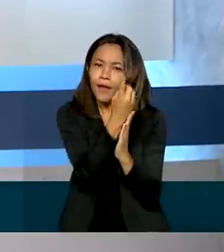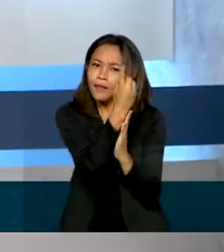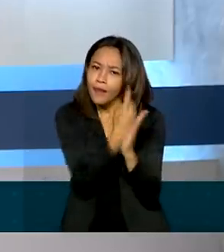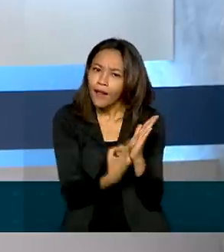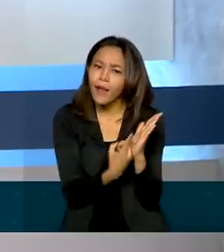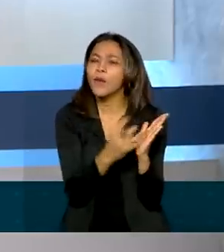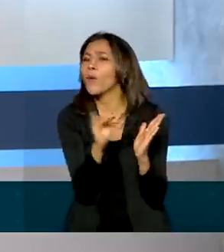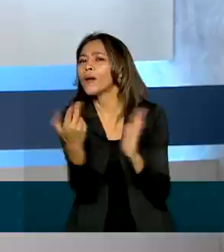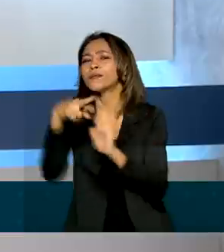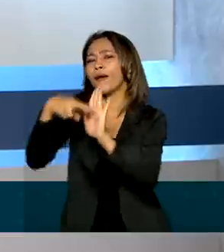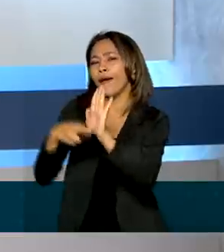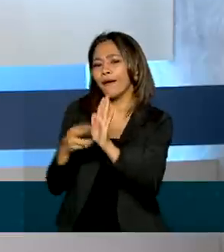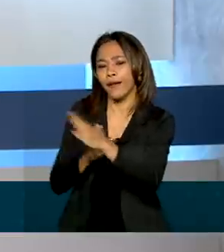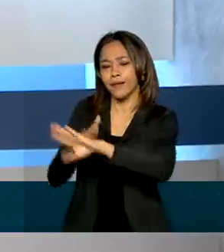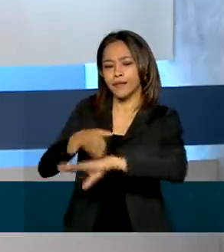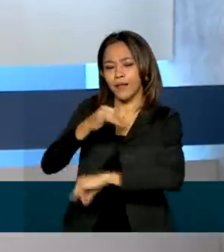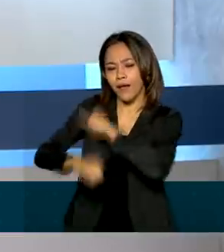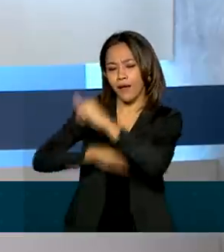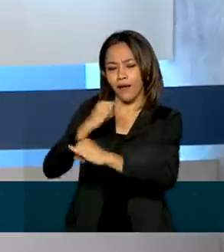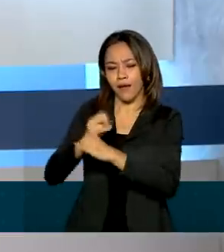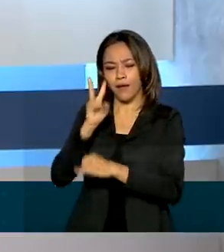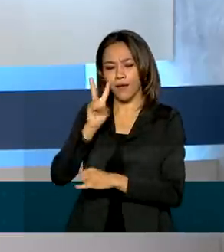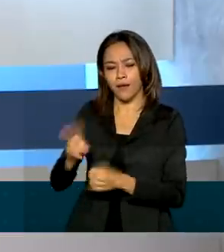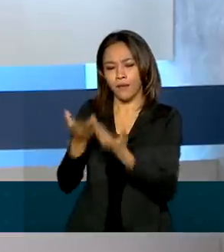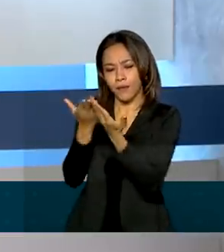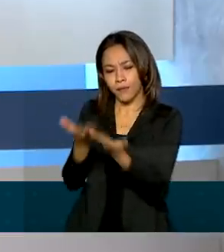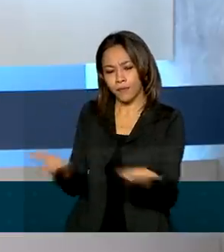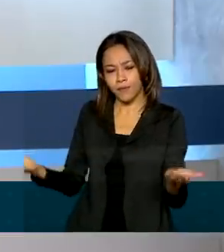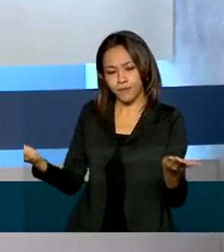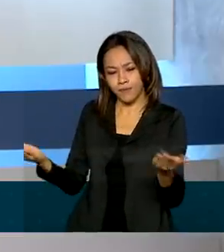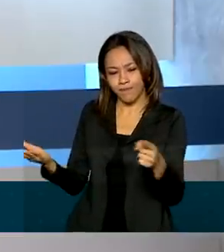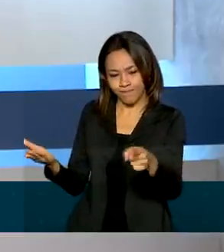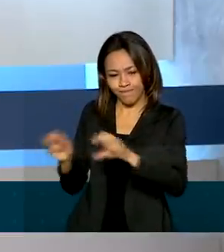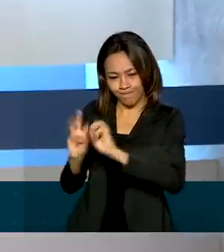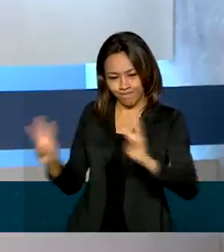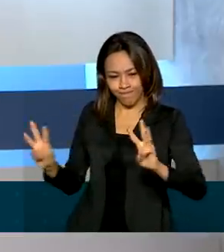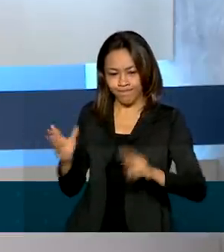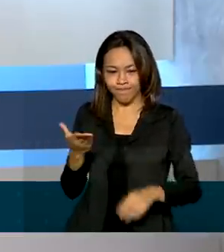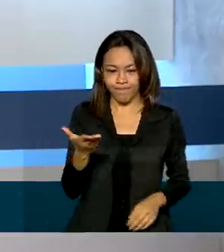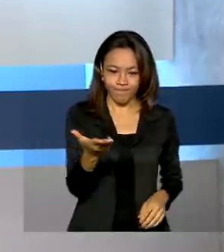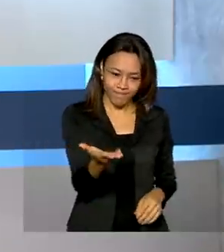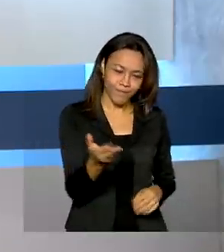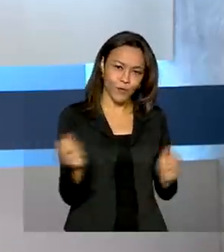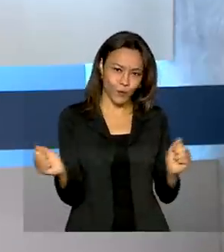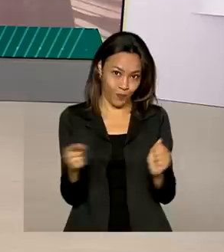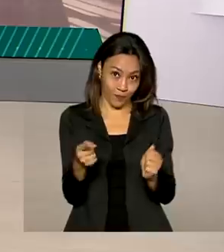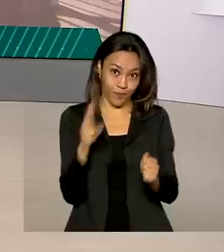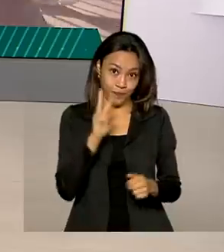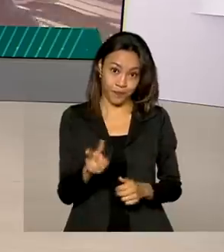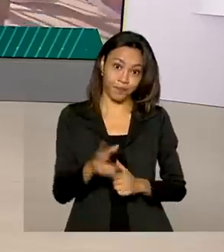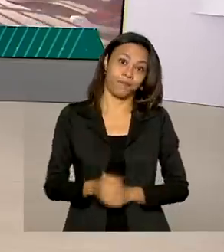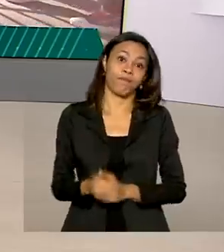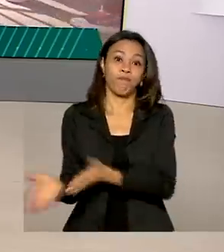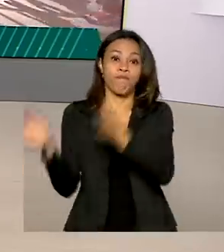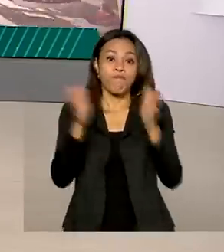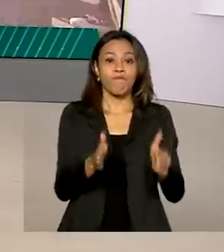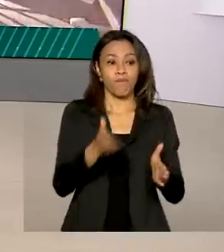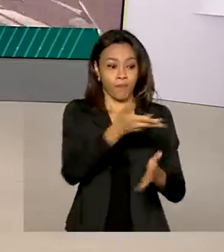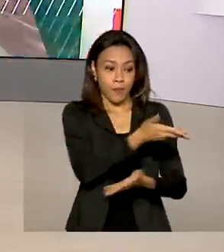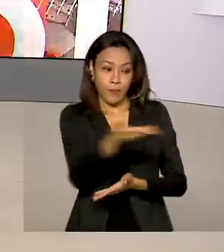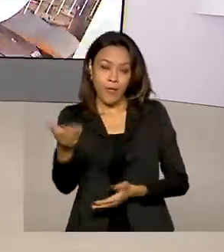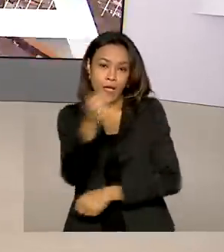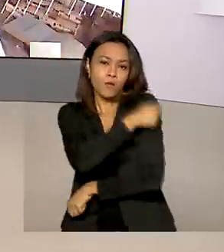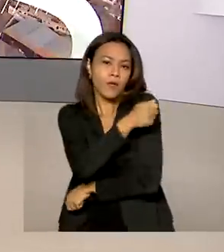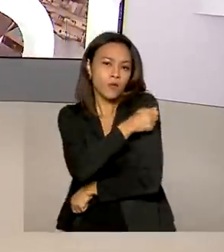só acessar a página da Receita em gov.br barra Receita Federal, tudo junto. Os estudantes que